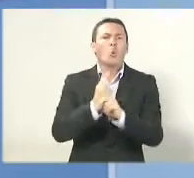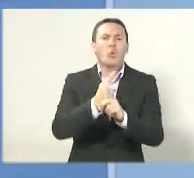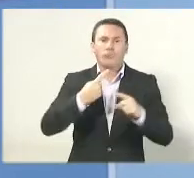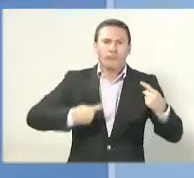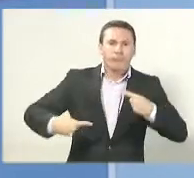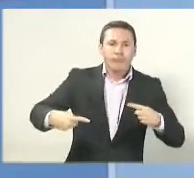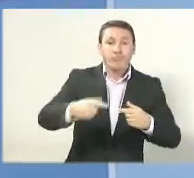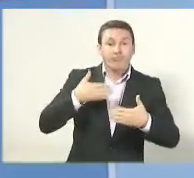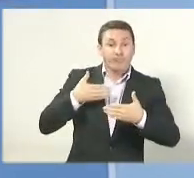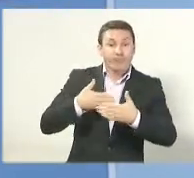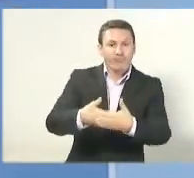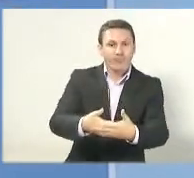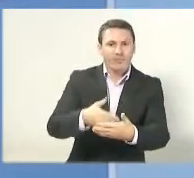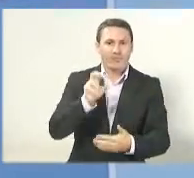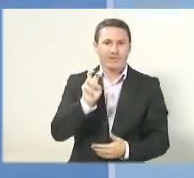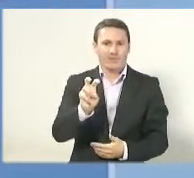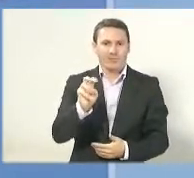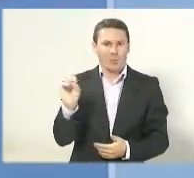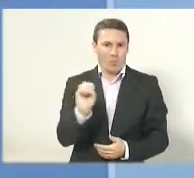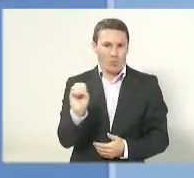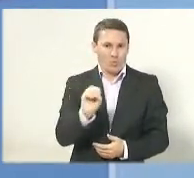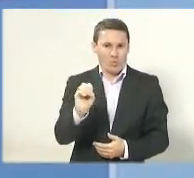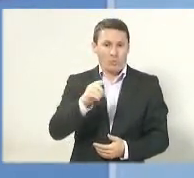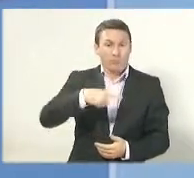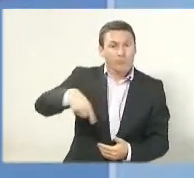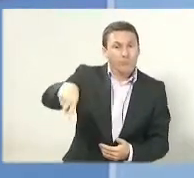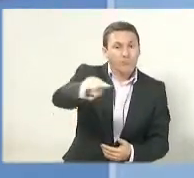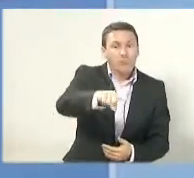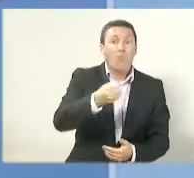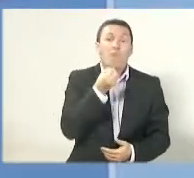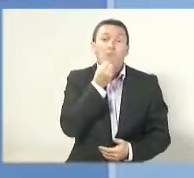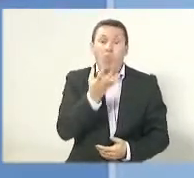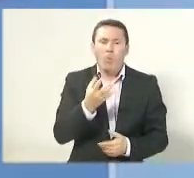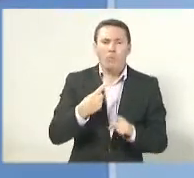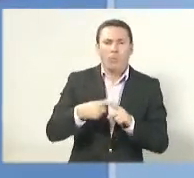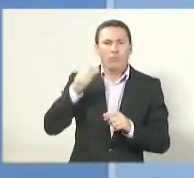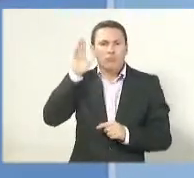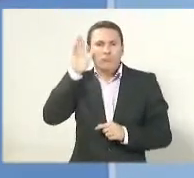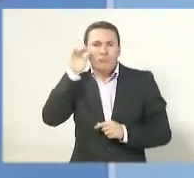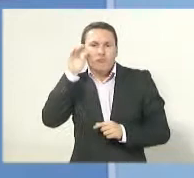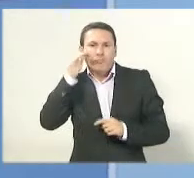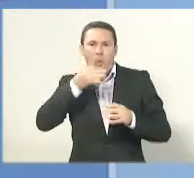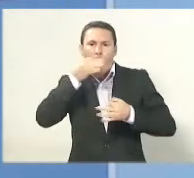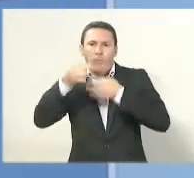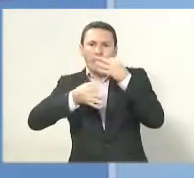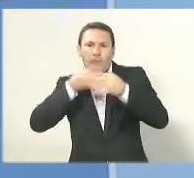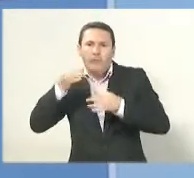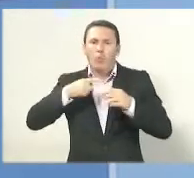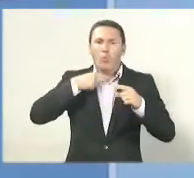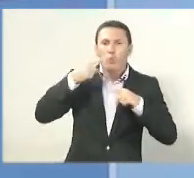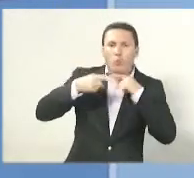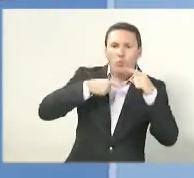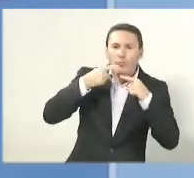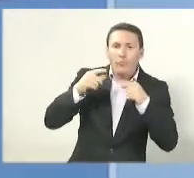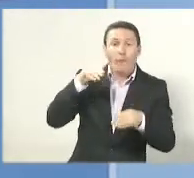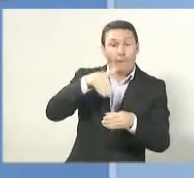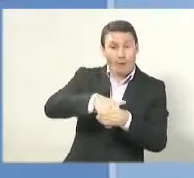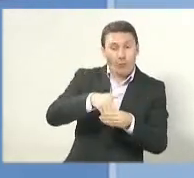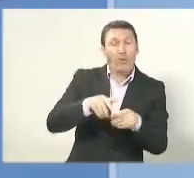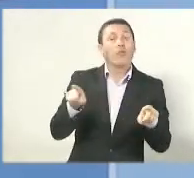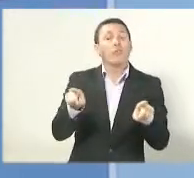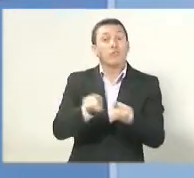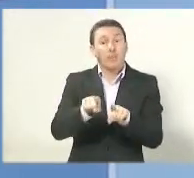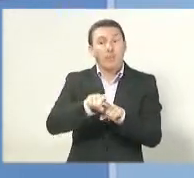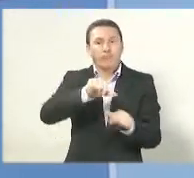para os candidatos tirarem as dúvidas dos eleitores. Uma excelente chance para os eleitores escolherem o melhor